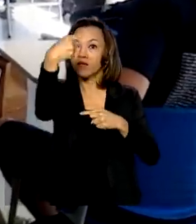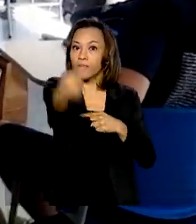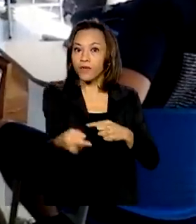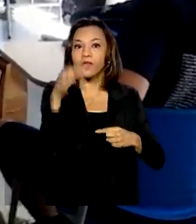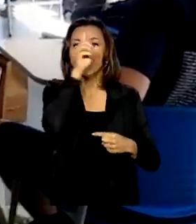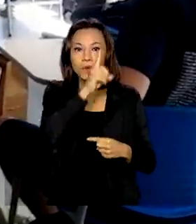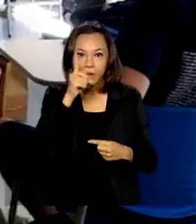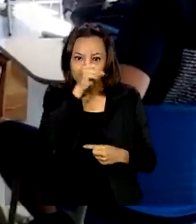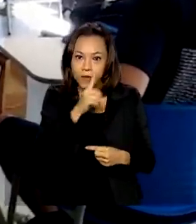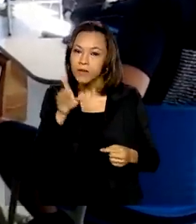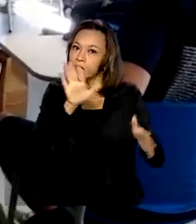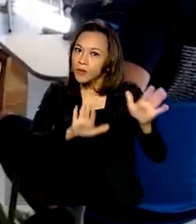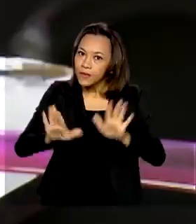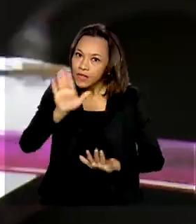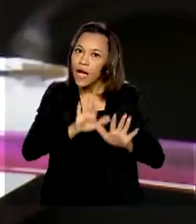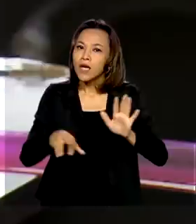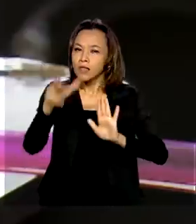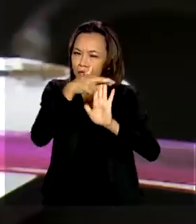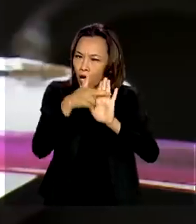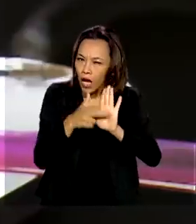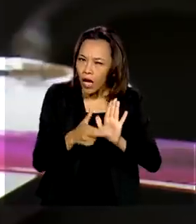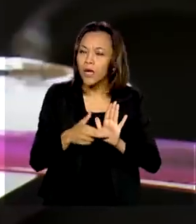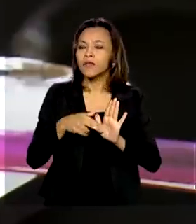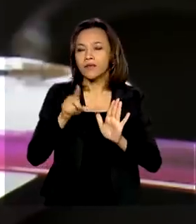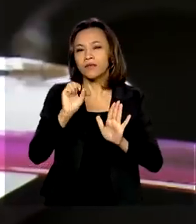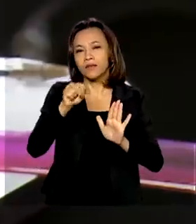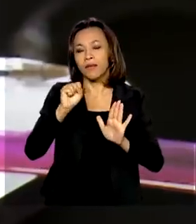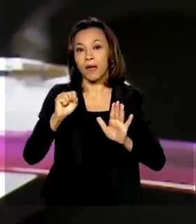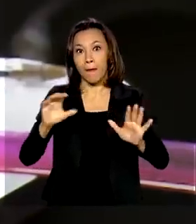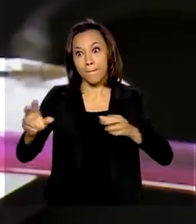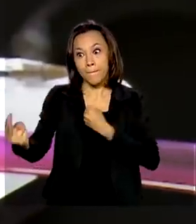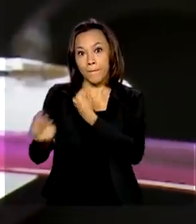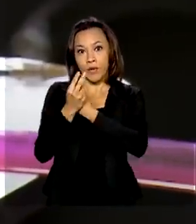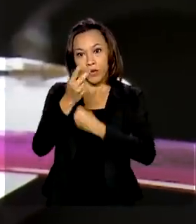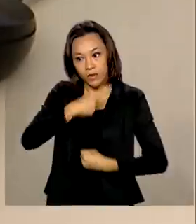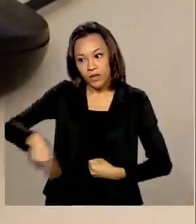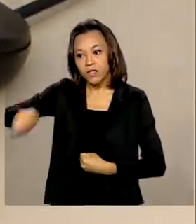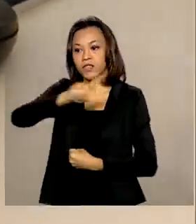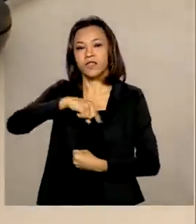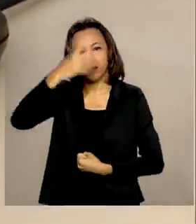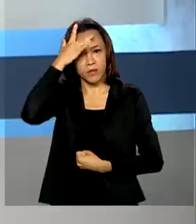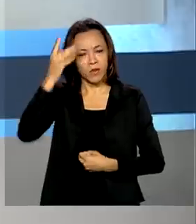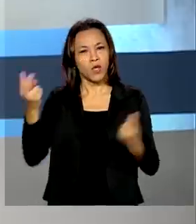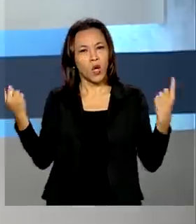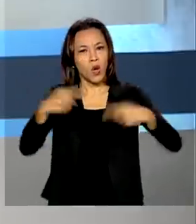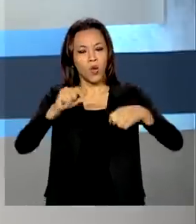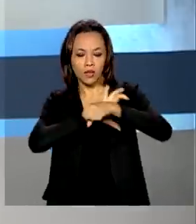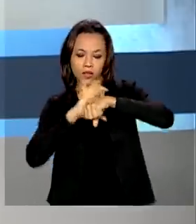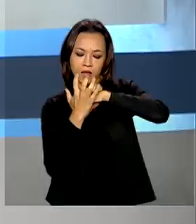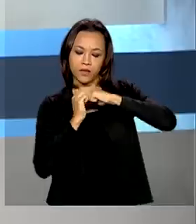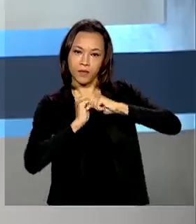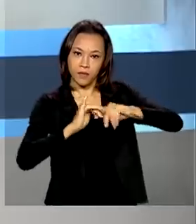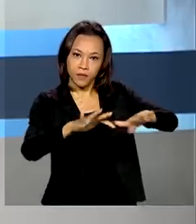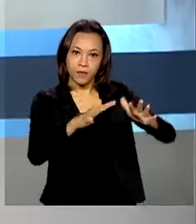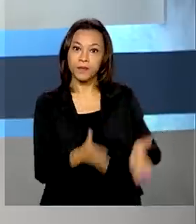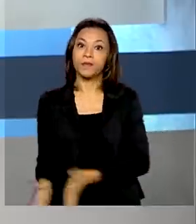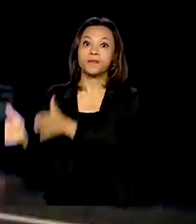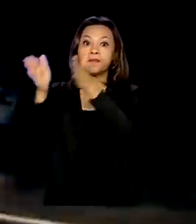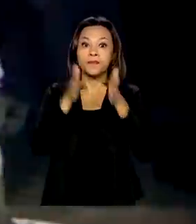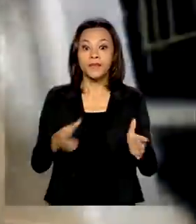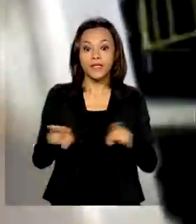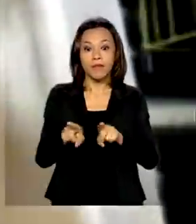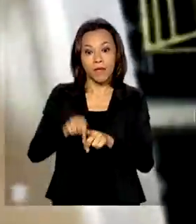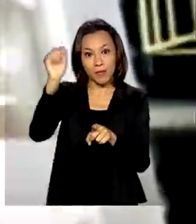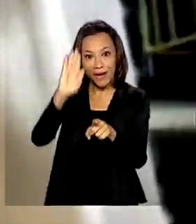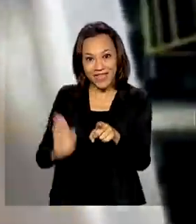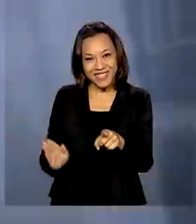e muitos cuidados estão sendo tomados para proteger os candidatos contra o novo coronavírus. E você vai ver também que o Brasil